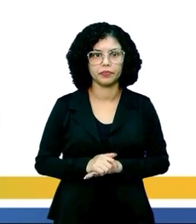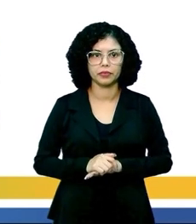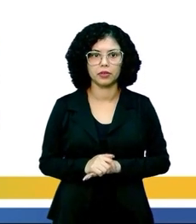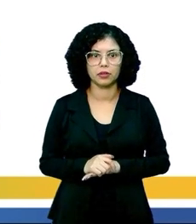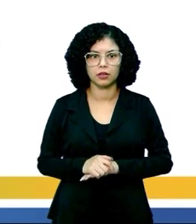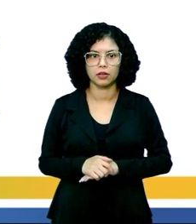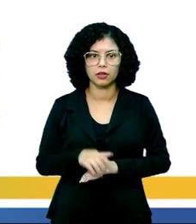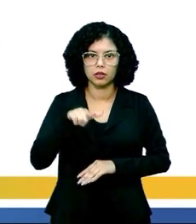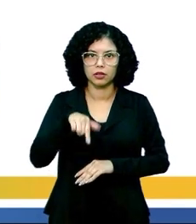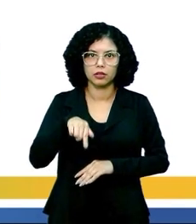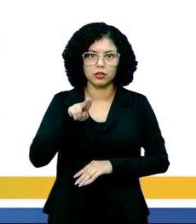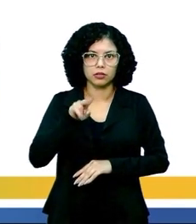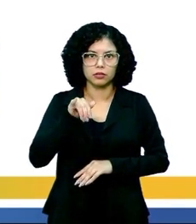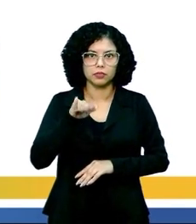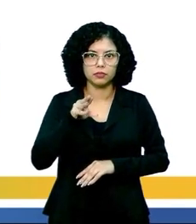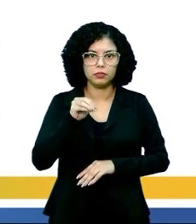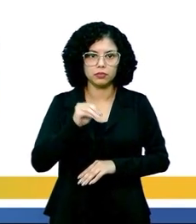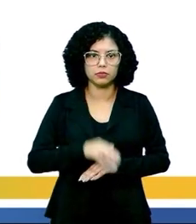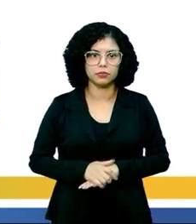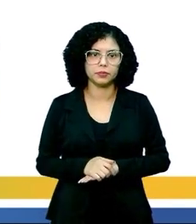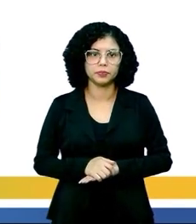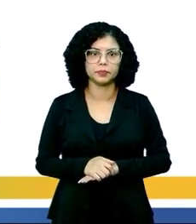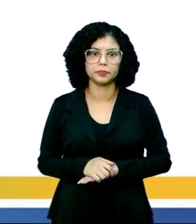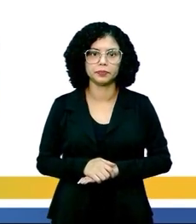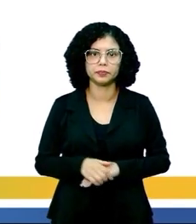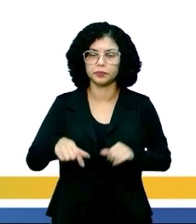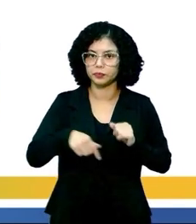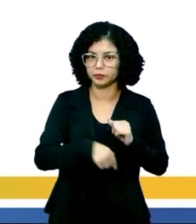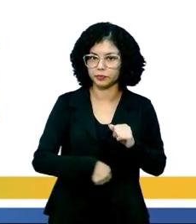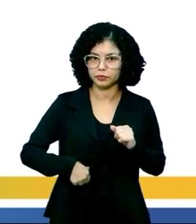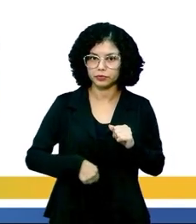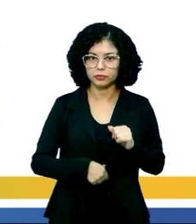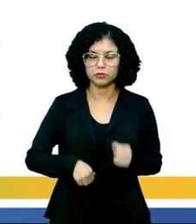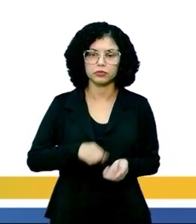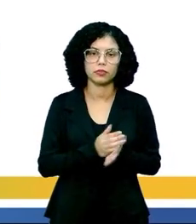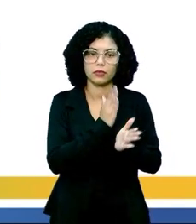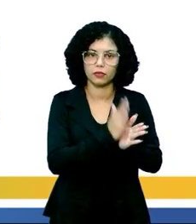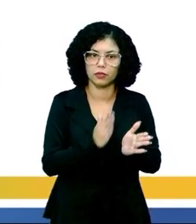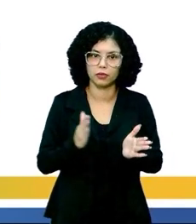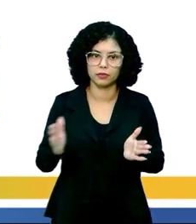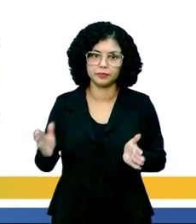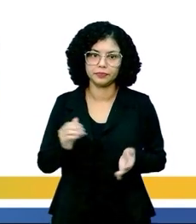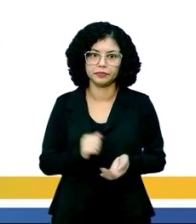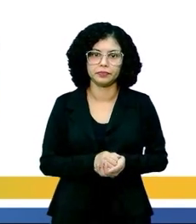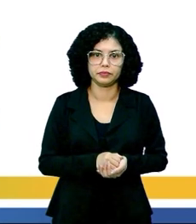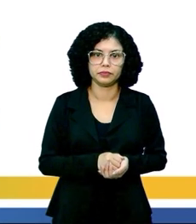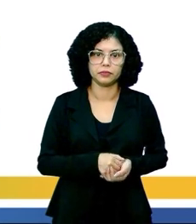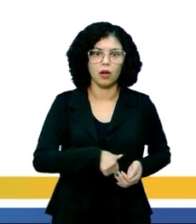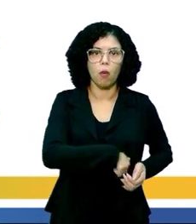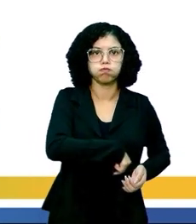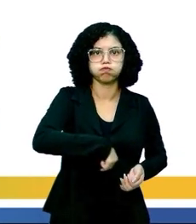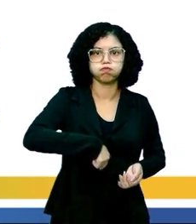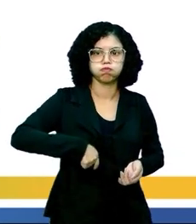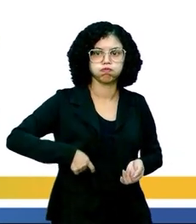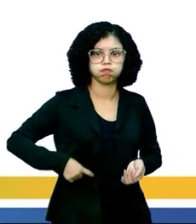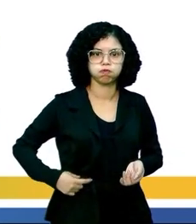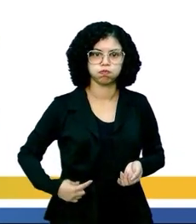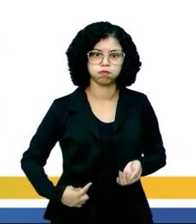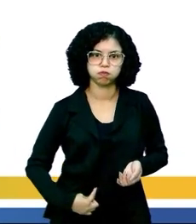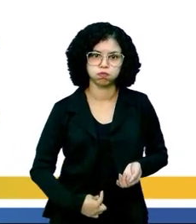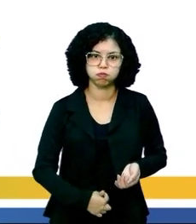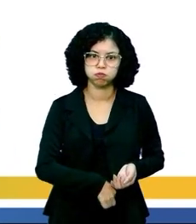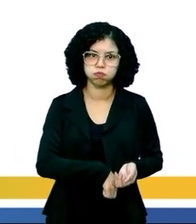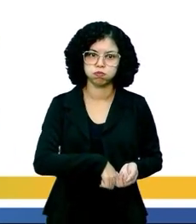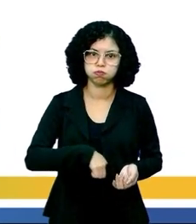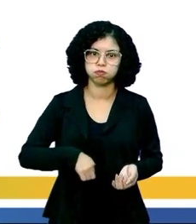é chamado mais de bolo alimentar. Do estômago, temos a sequência do intestino delgado, tá certo?